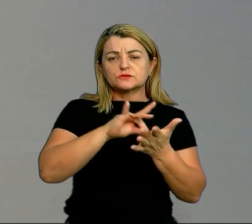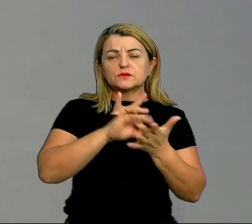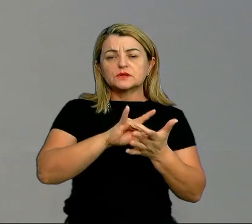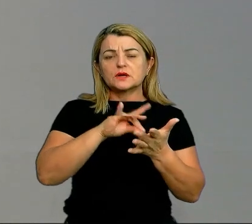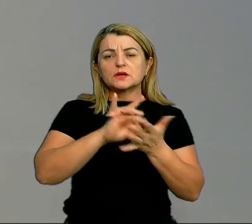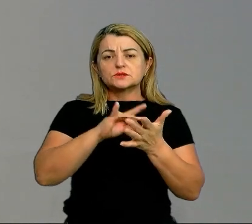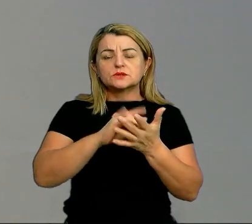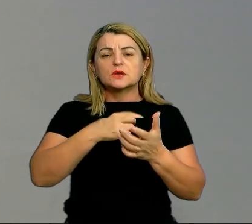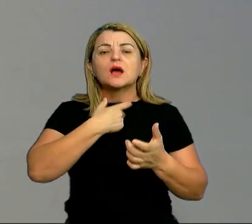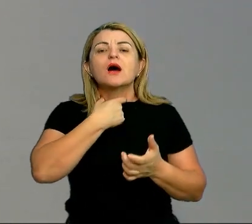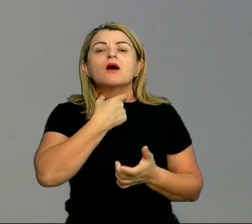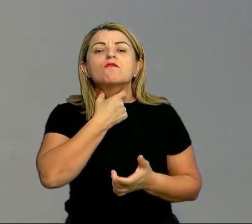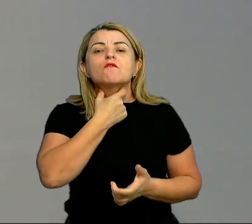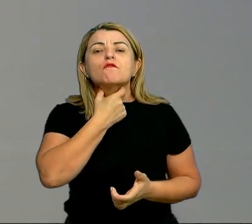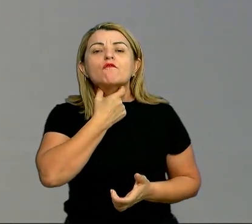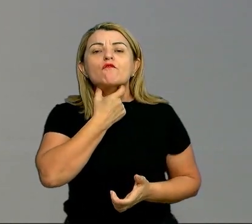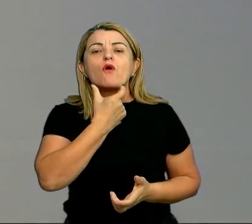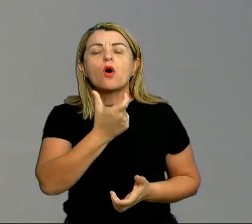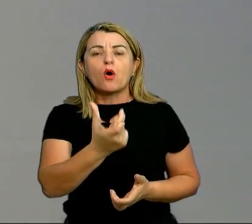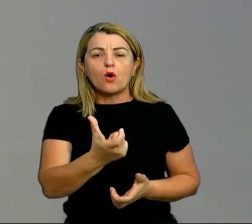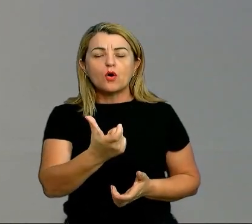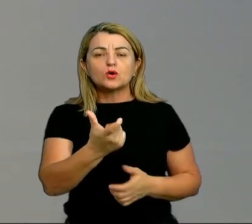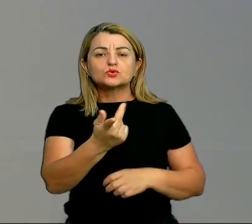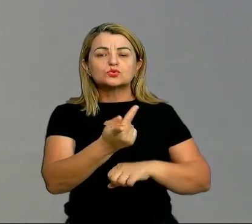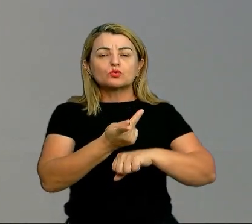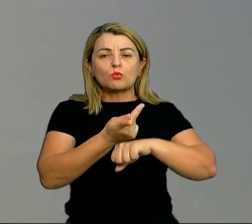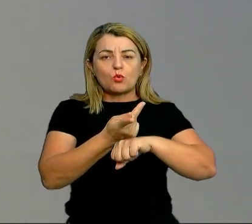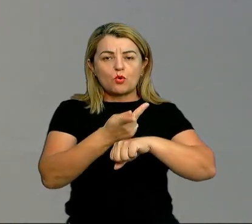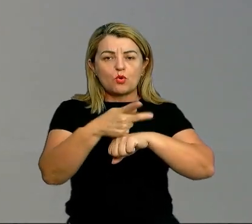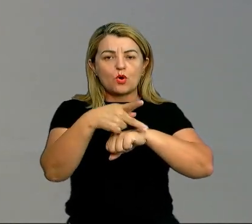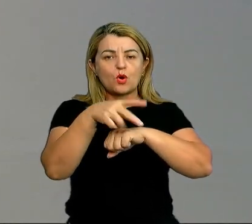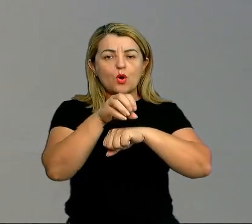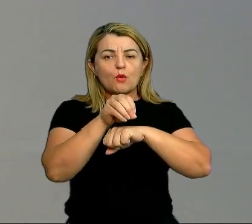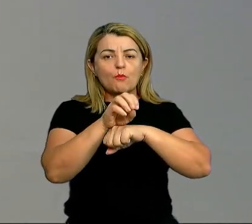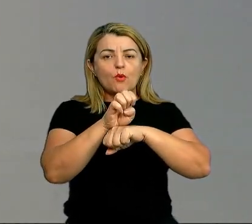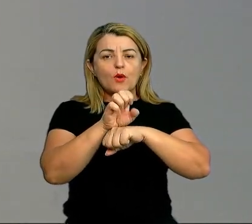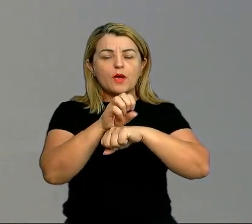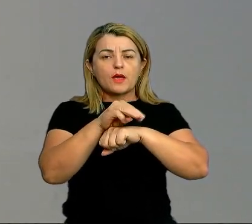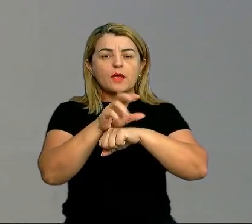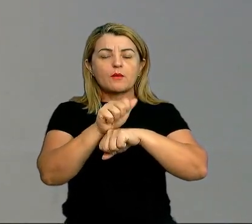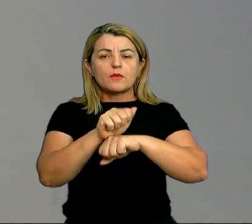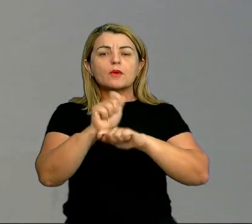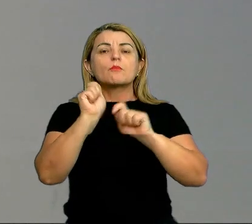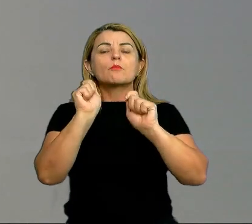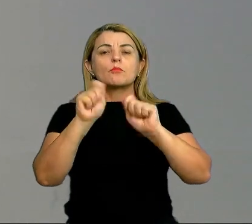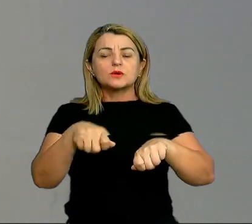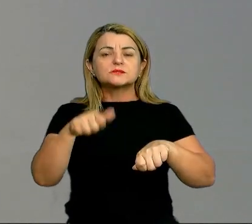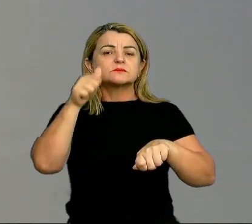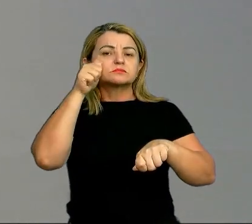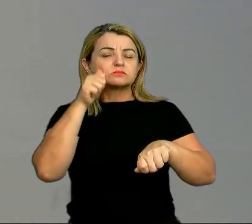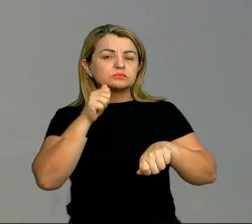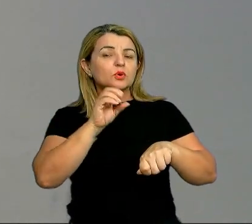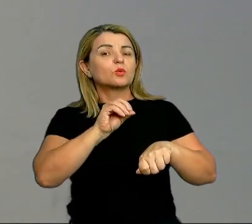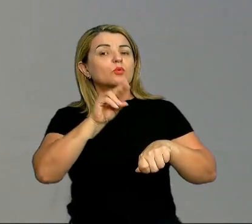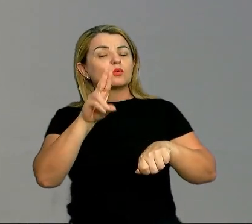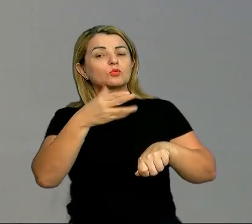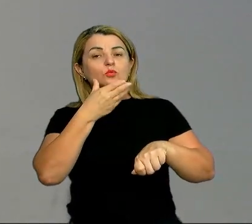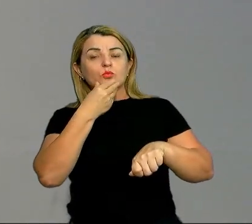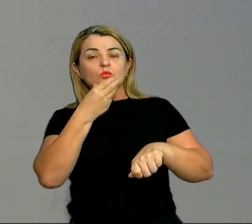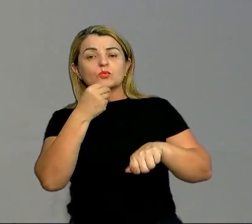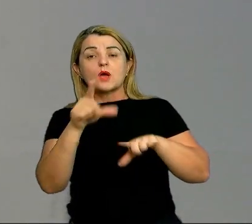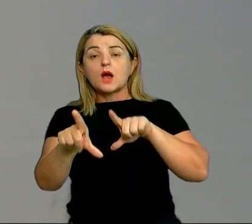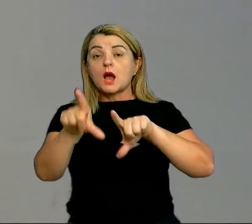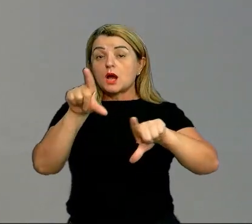voz do poema, não é? Então, assim, o eu lírico, ele pode ser masculino, ele pode ser feminino, então é o tom, é a